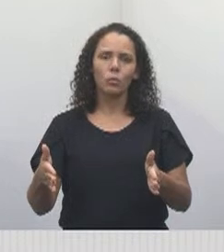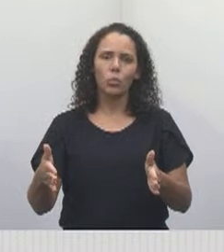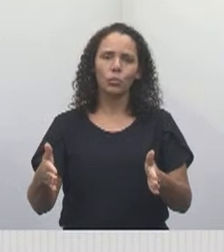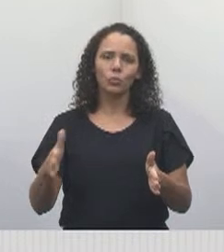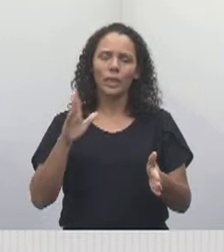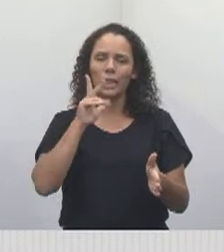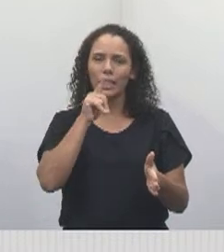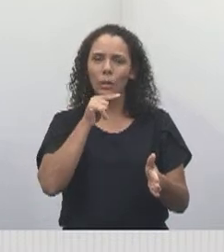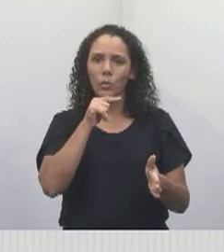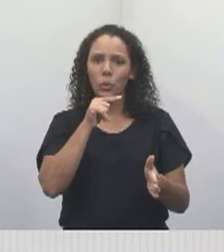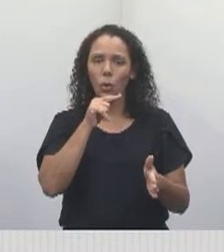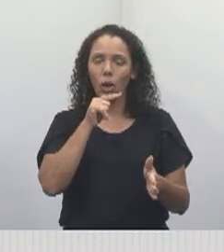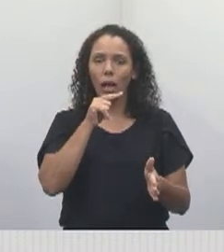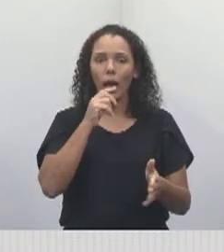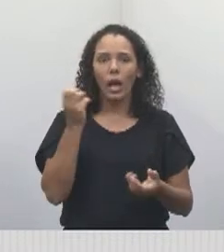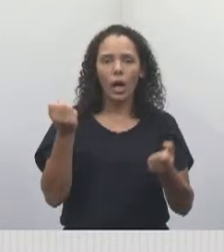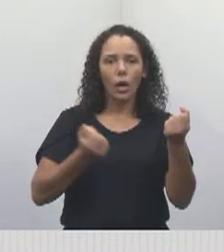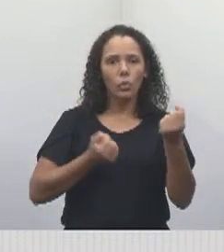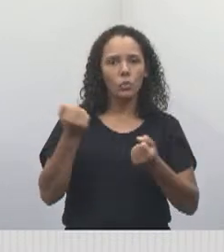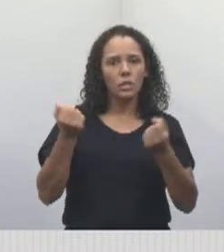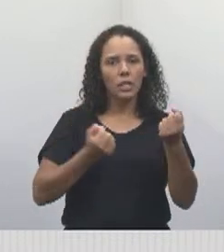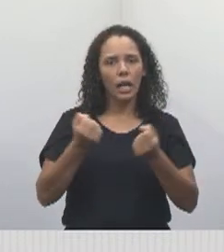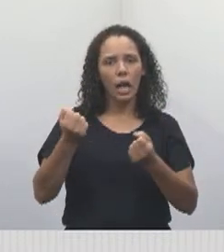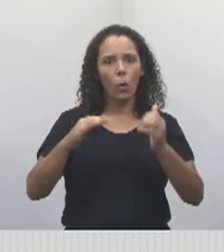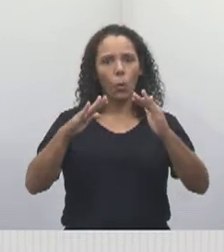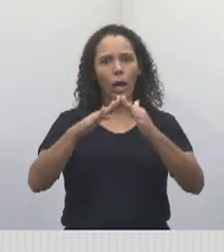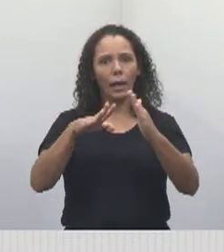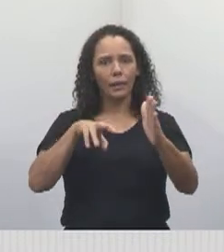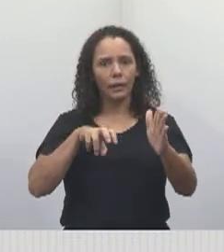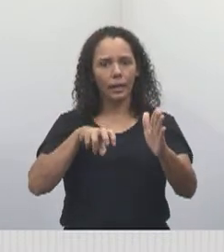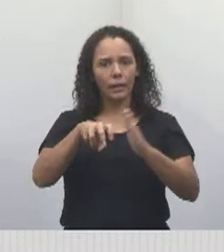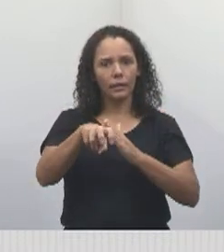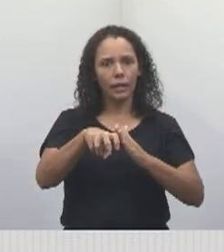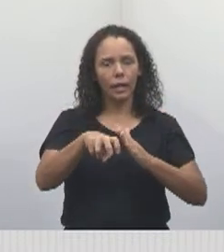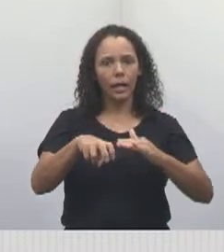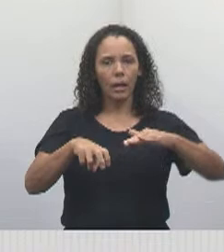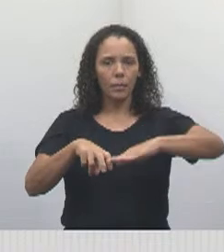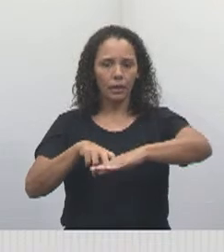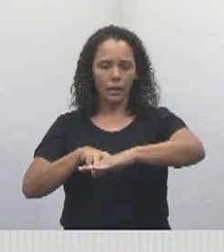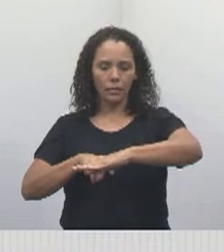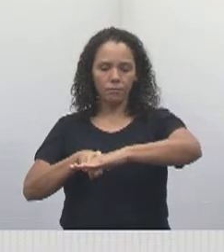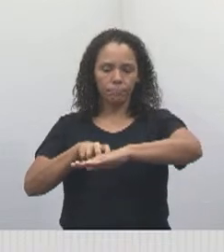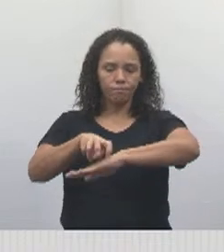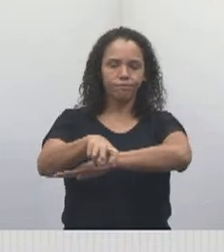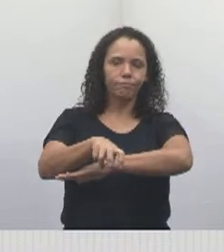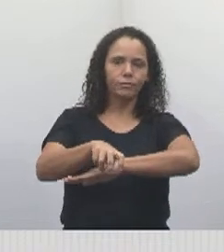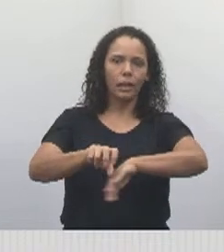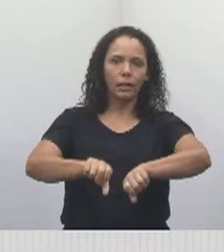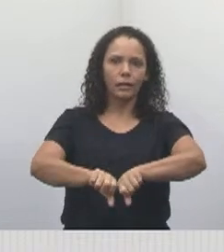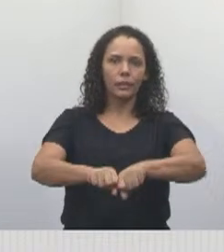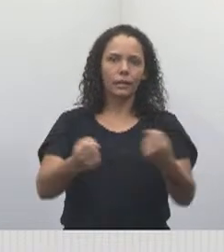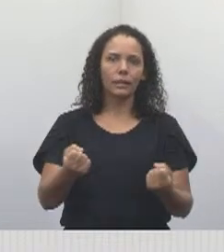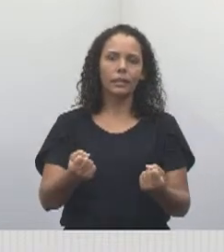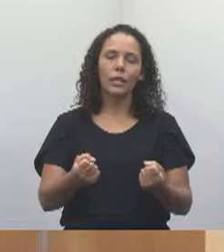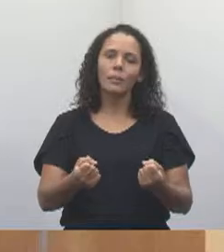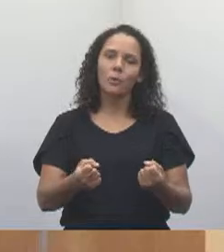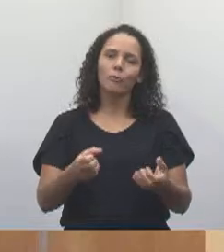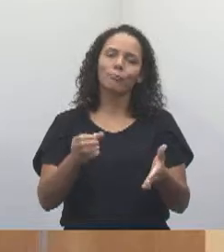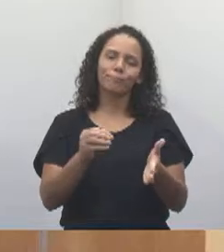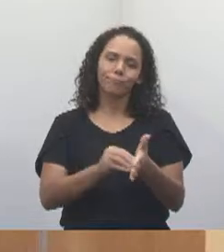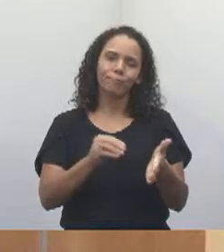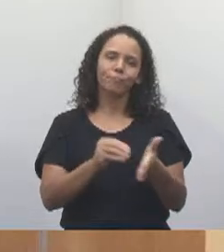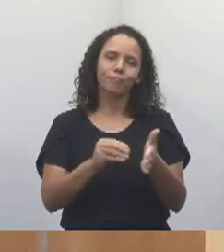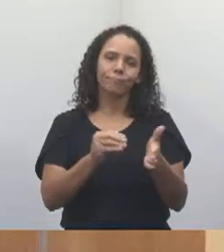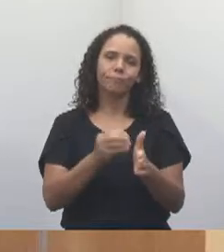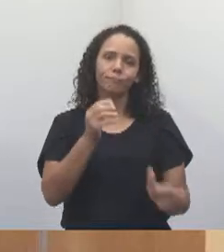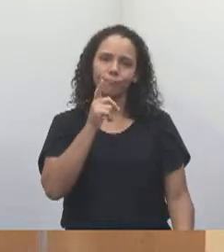passavam por cima das mangueiras, o que causava a ruptura das mangueiras e uma falta de abastecimento. Então, por